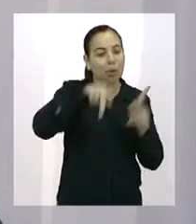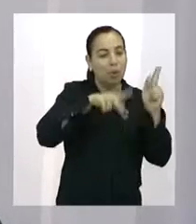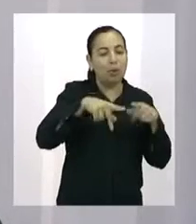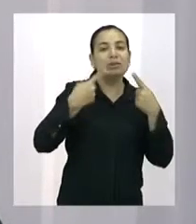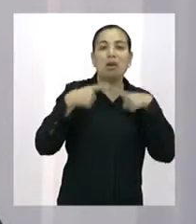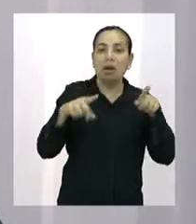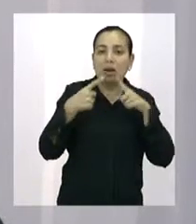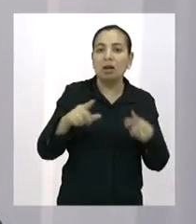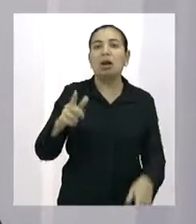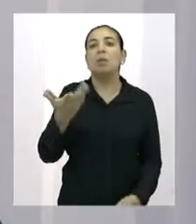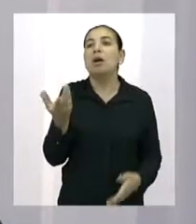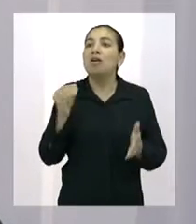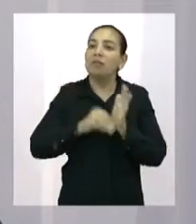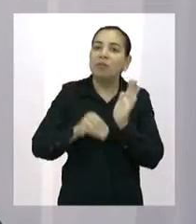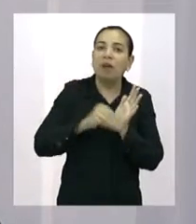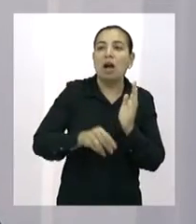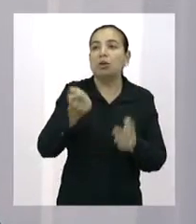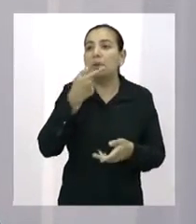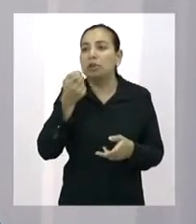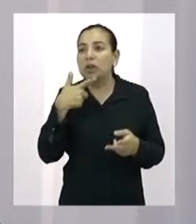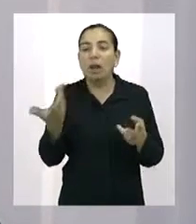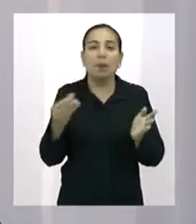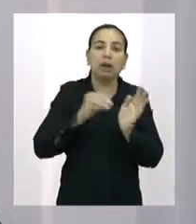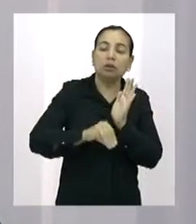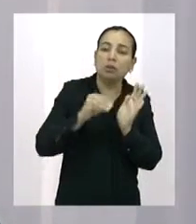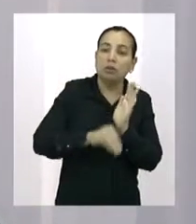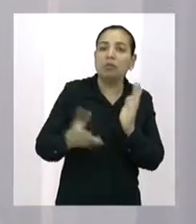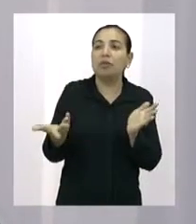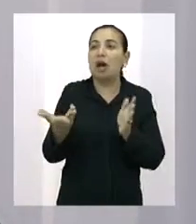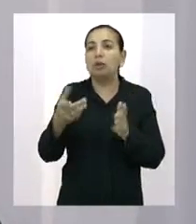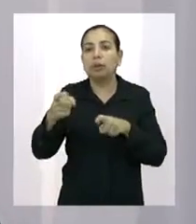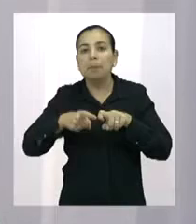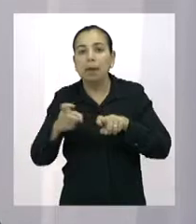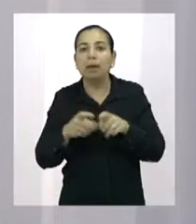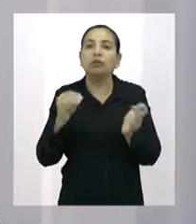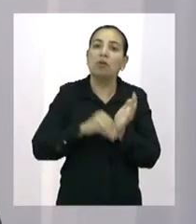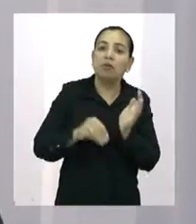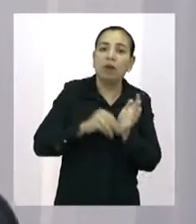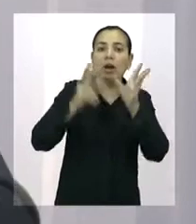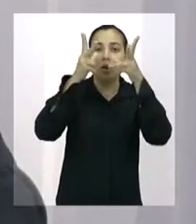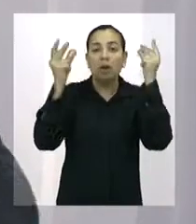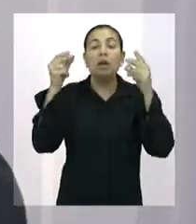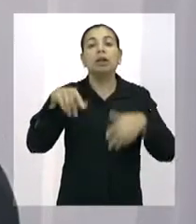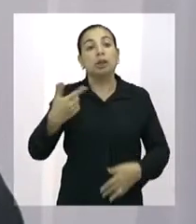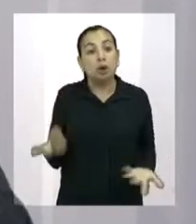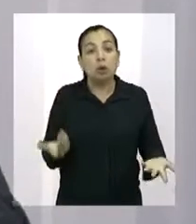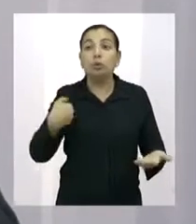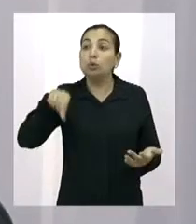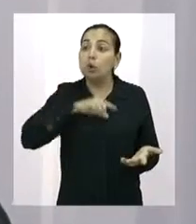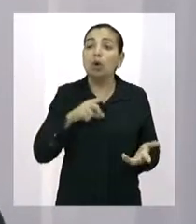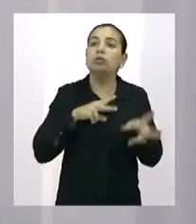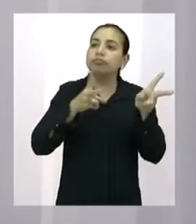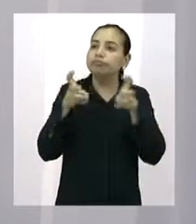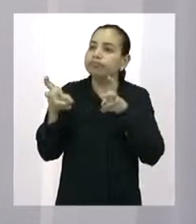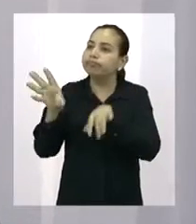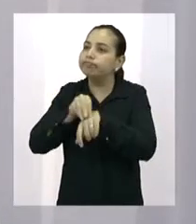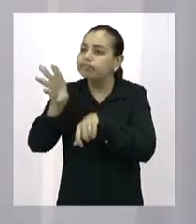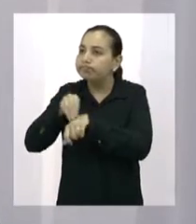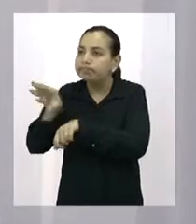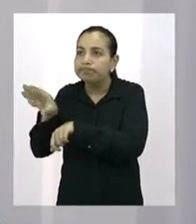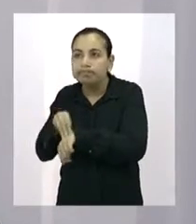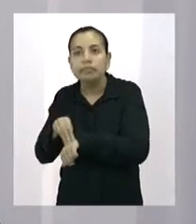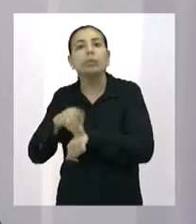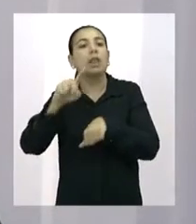e equipamentos e medicamentos. Então, o papel do vereador é esse. Fiscalizar, denunciar, cobrar, procurar